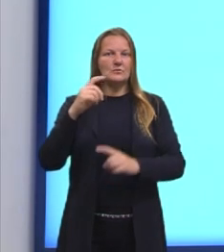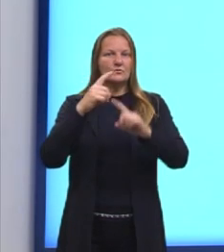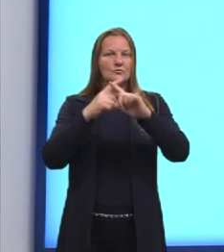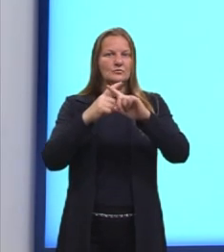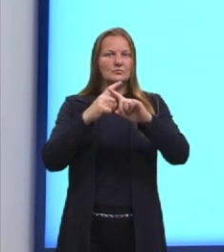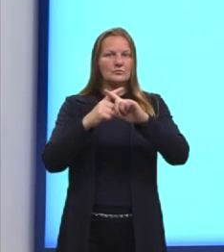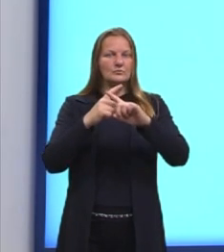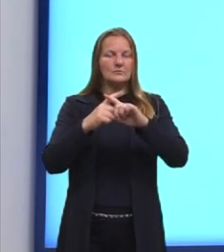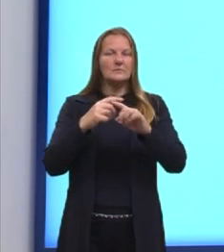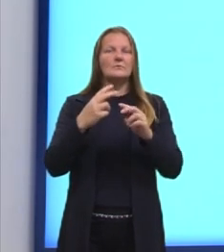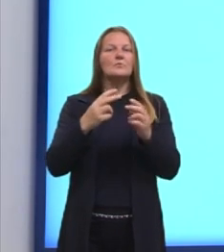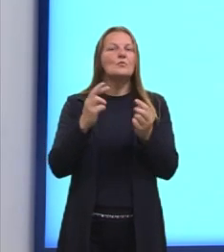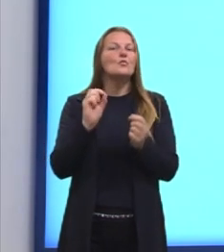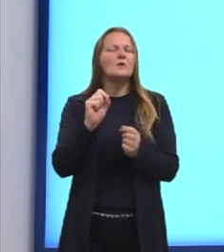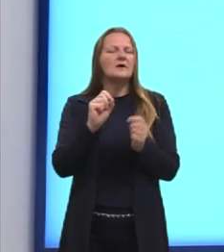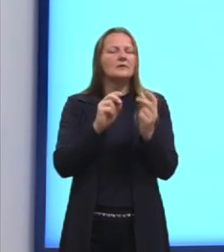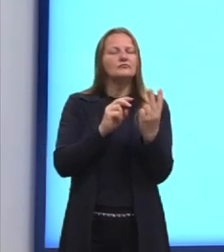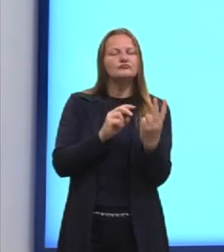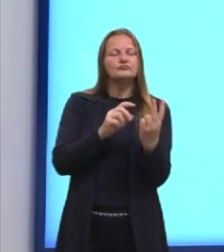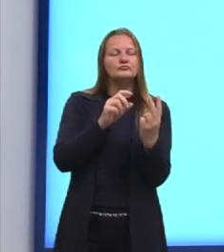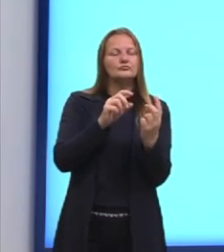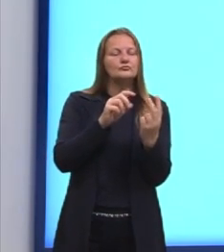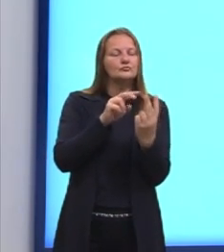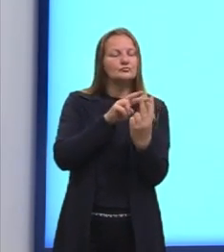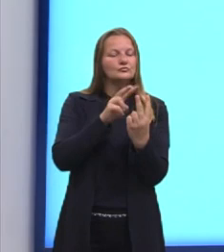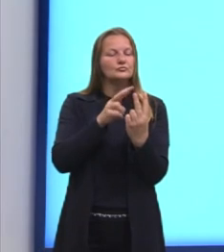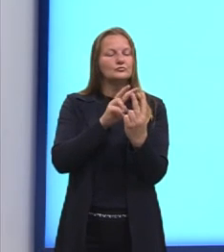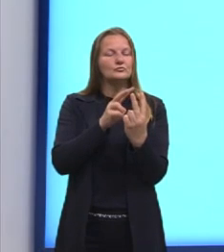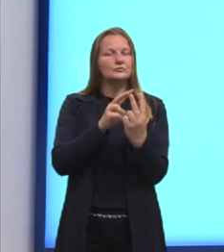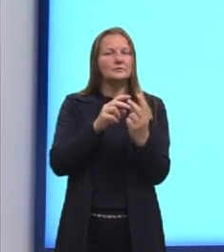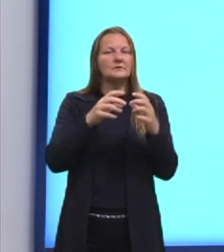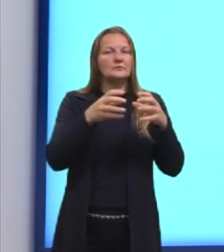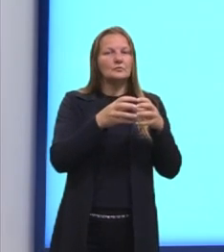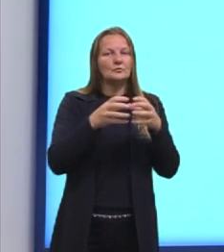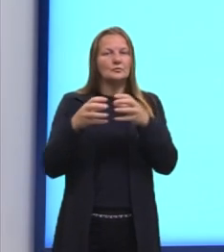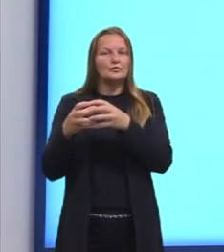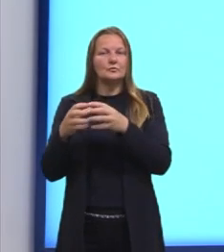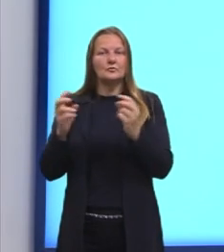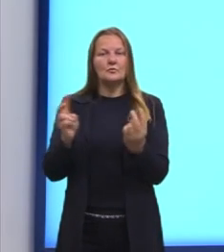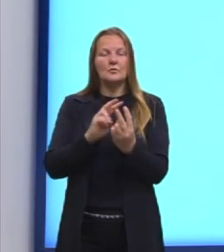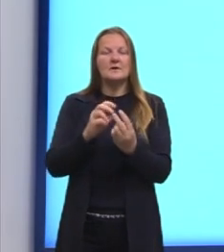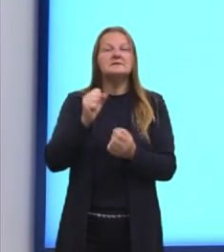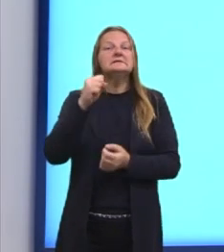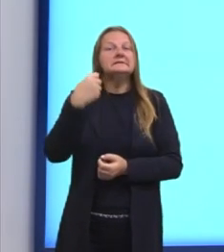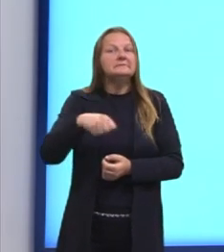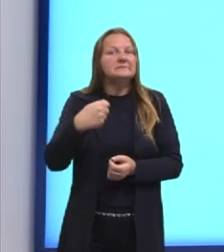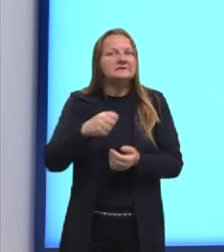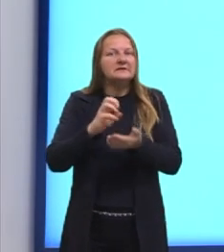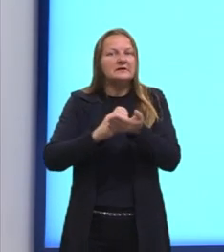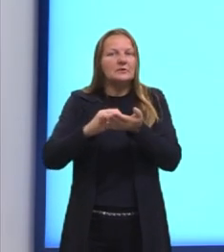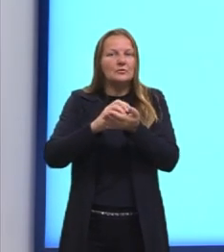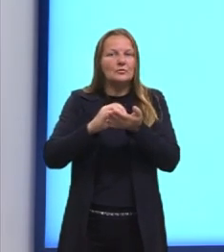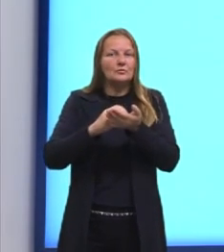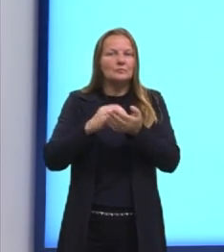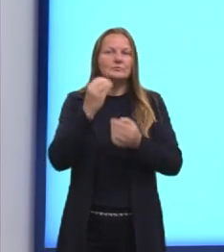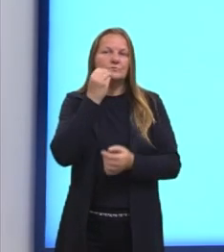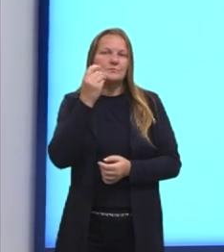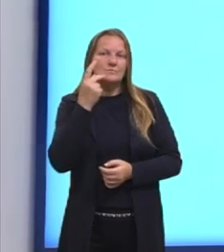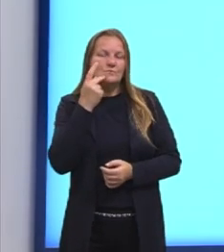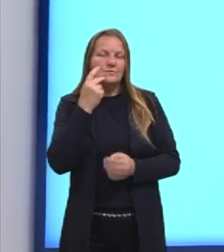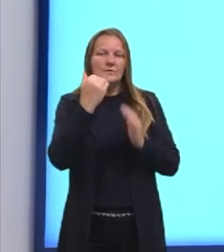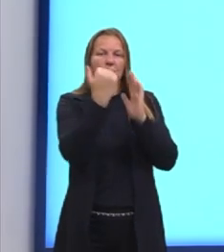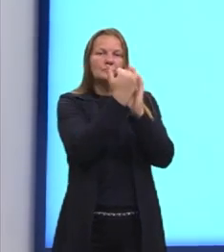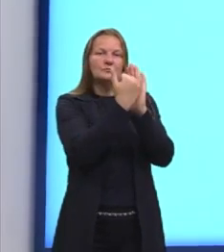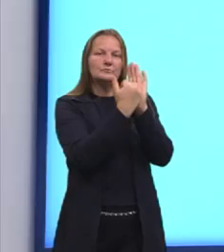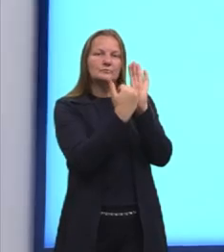esses dois eventos. Mas, se por acaso eu preciso calcular essa probabilidade, eu não consigo ali listar as